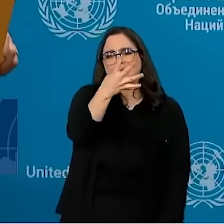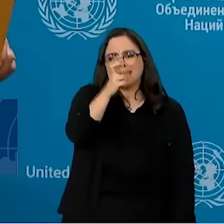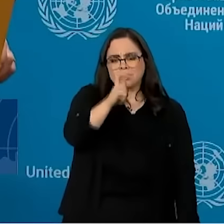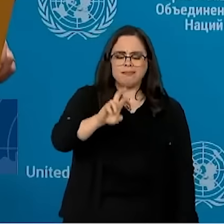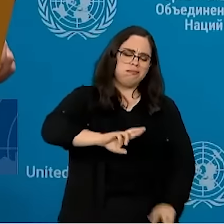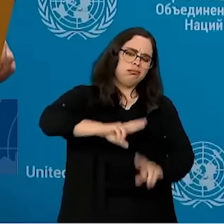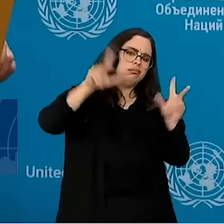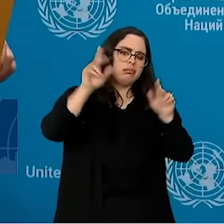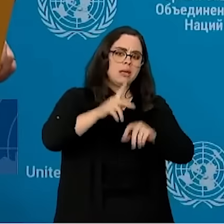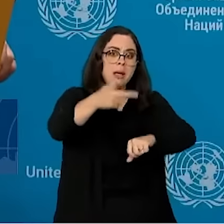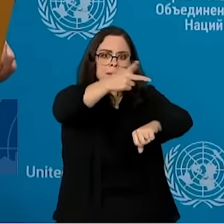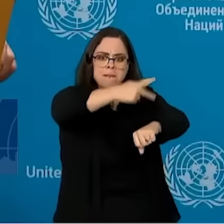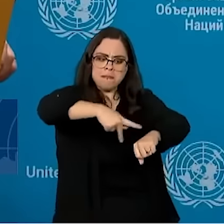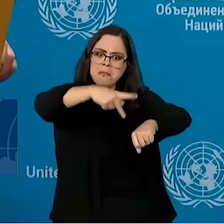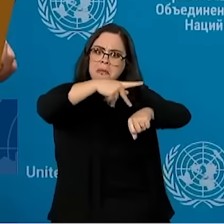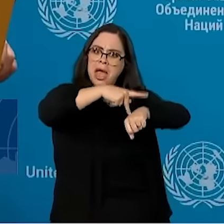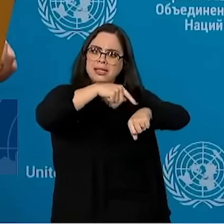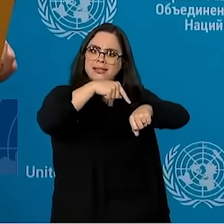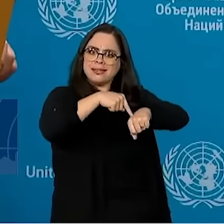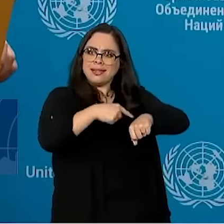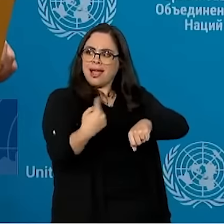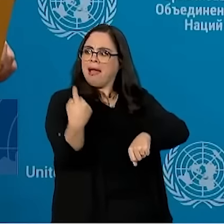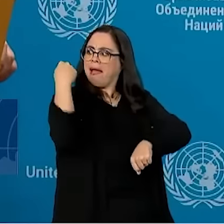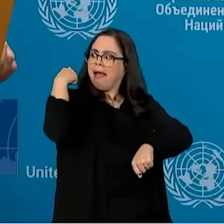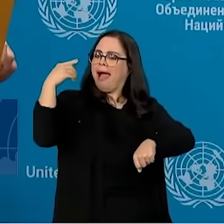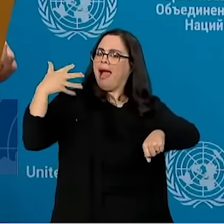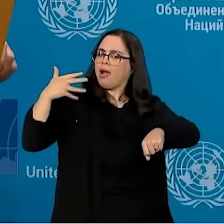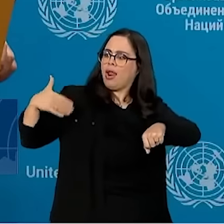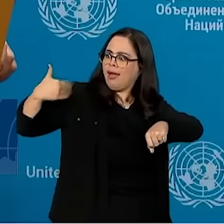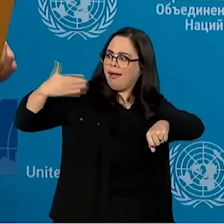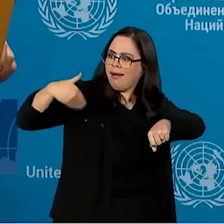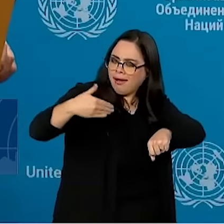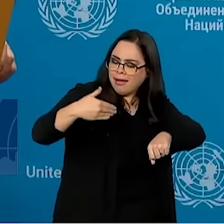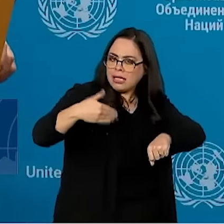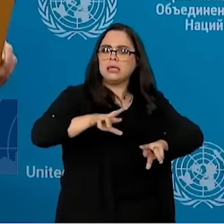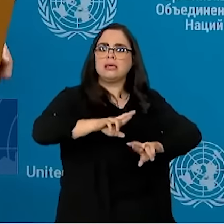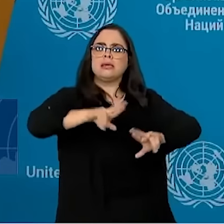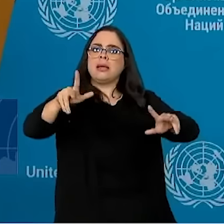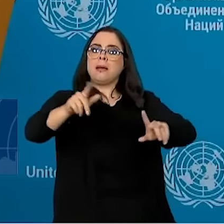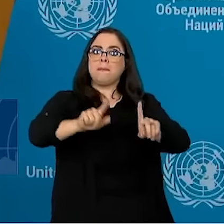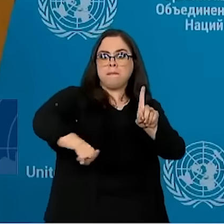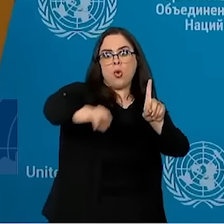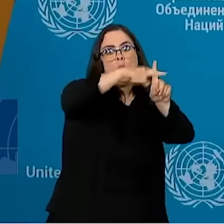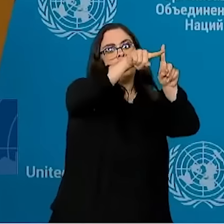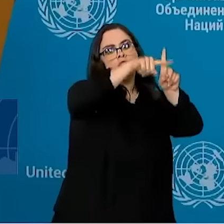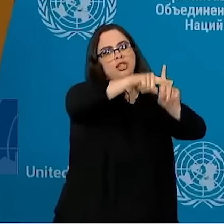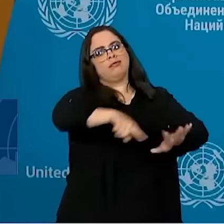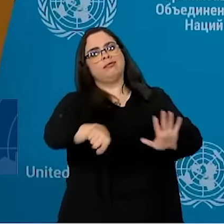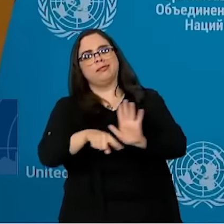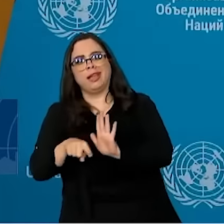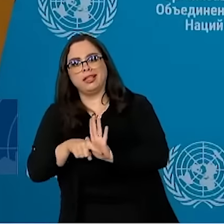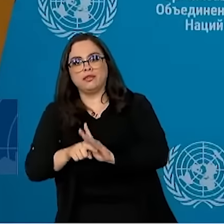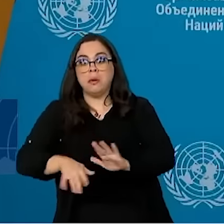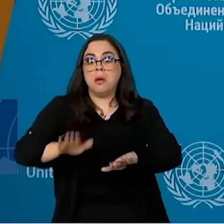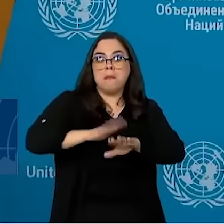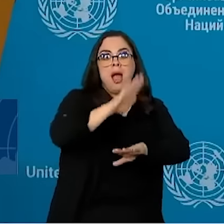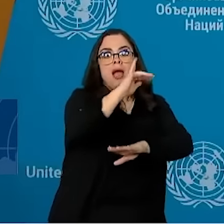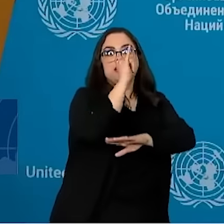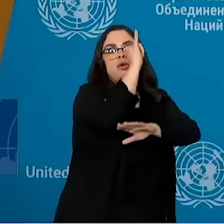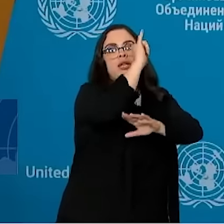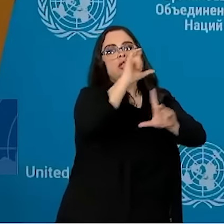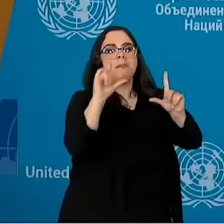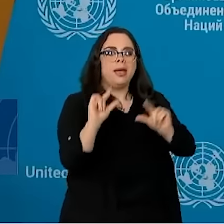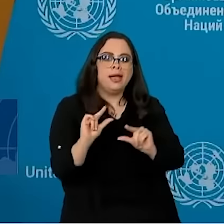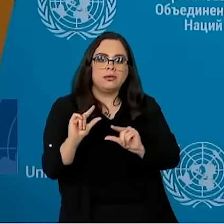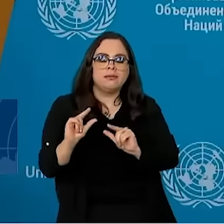importância dos países também é diferente para mais ou para menos. Então, o que nós estamos defendendo é que